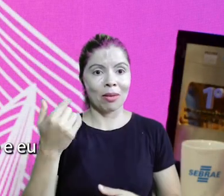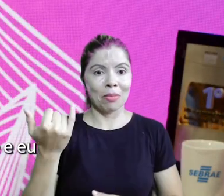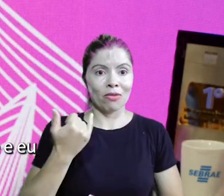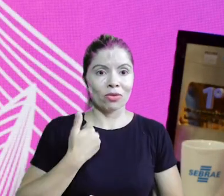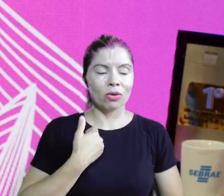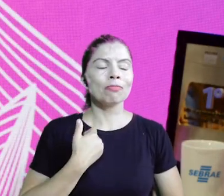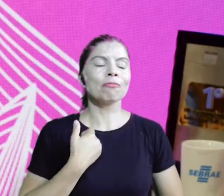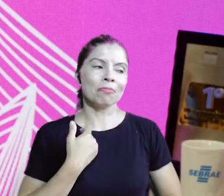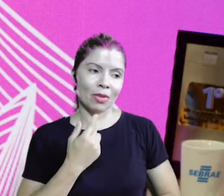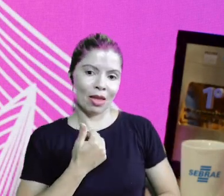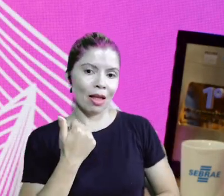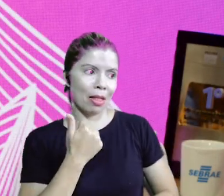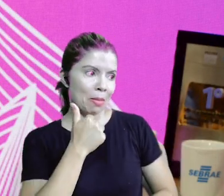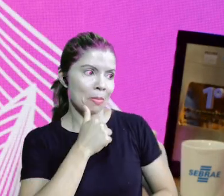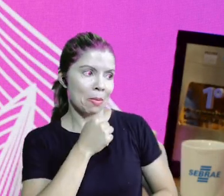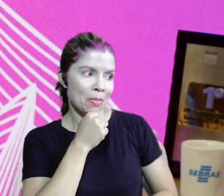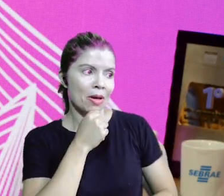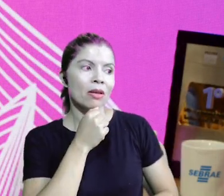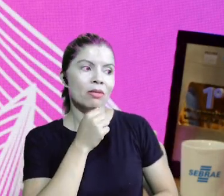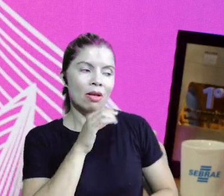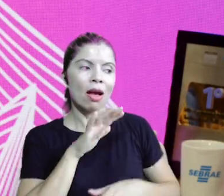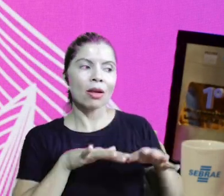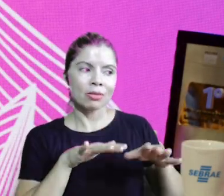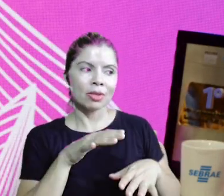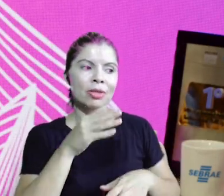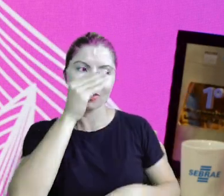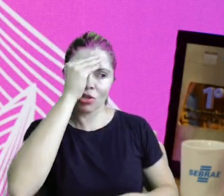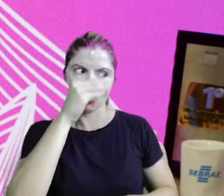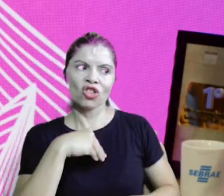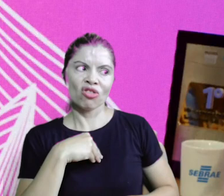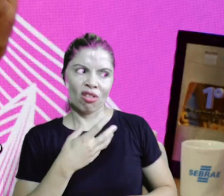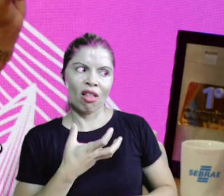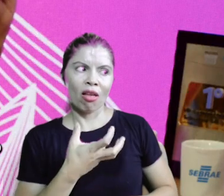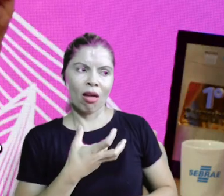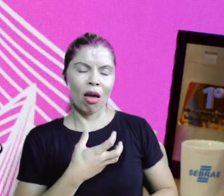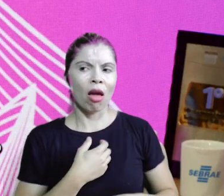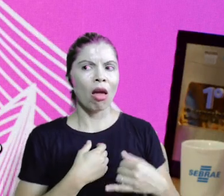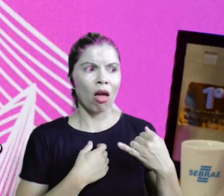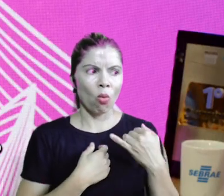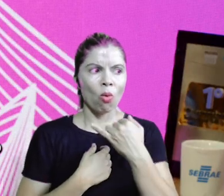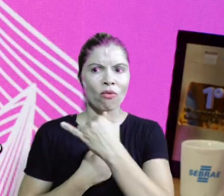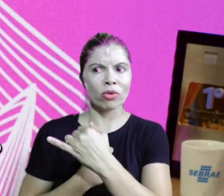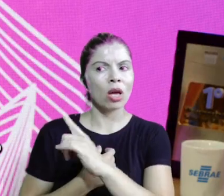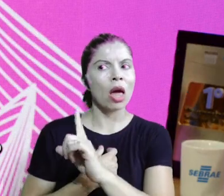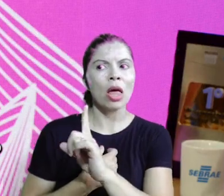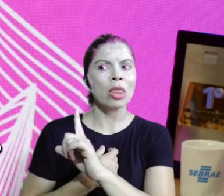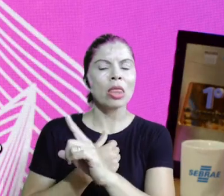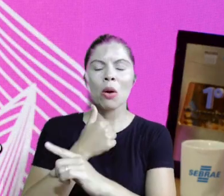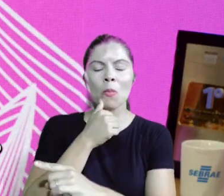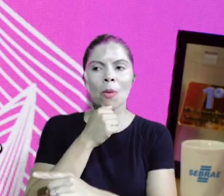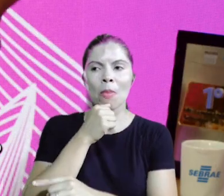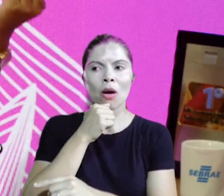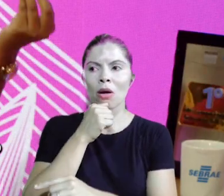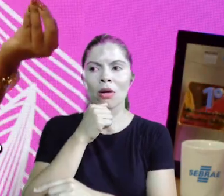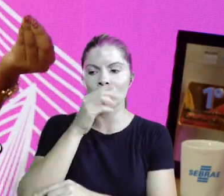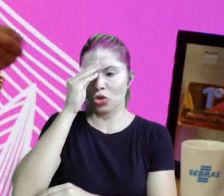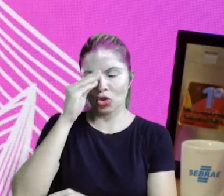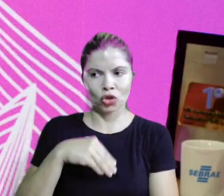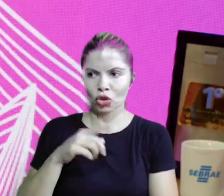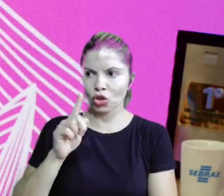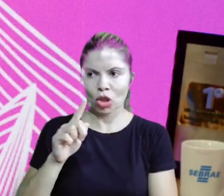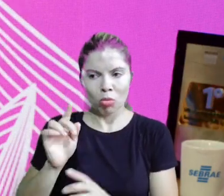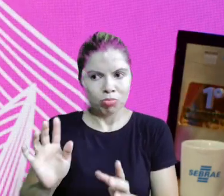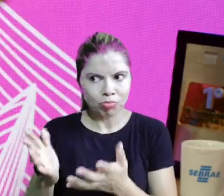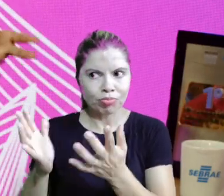eu acho que, tipo assim, quis desistir, mas eu falei, não mãe, vamos lá, e ele tava todo feliz, vivenciando aquele momento,